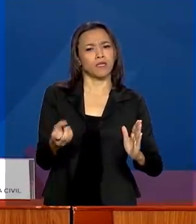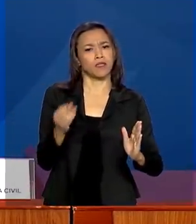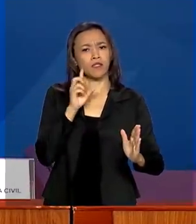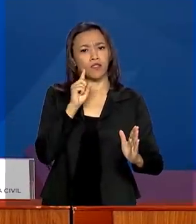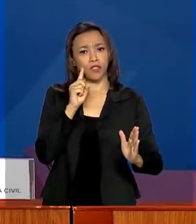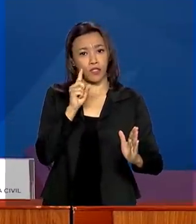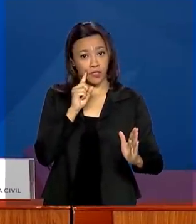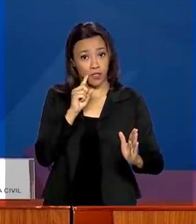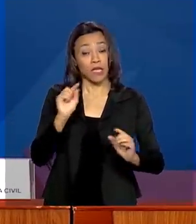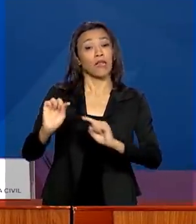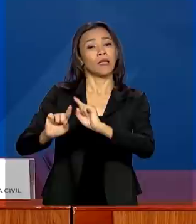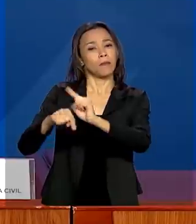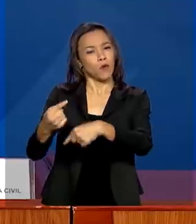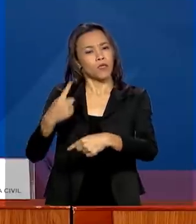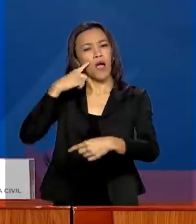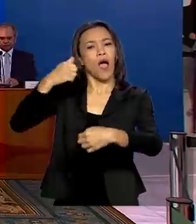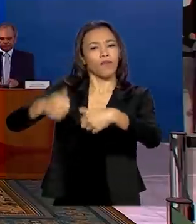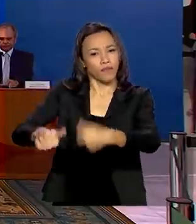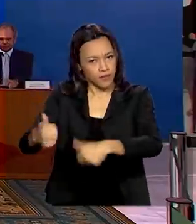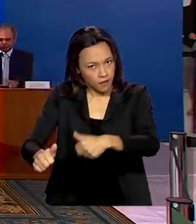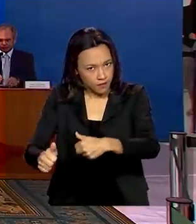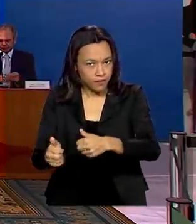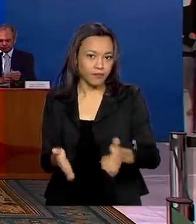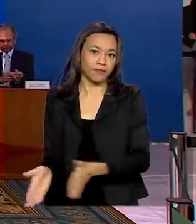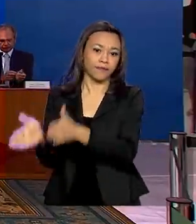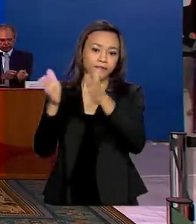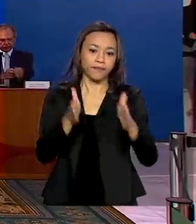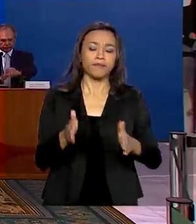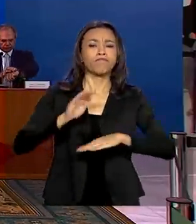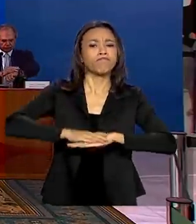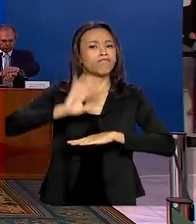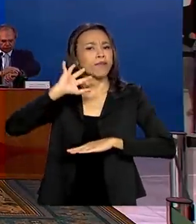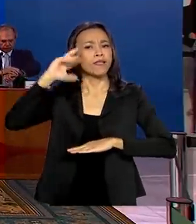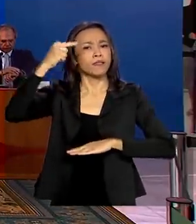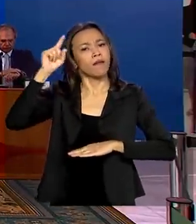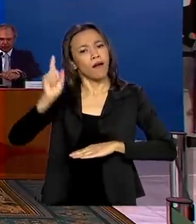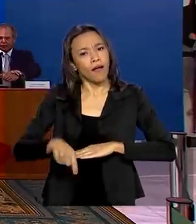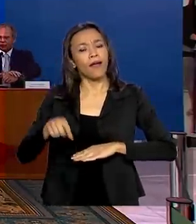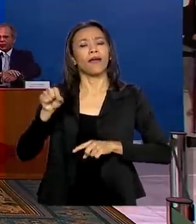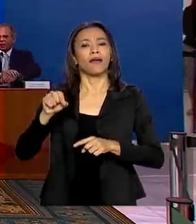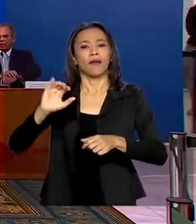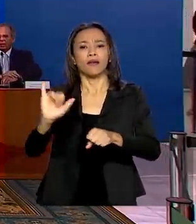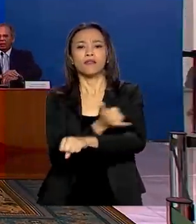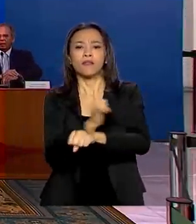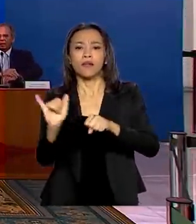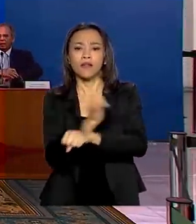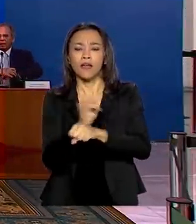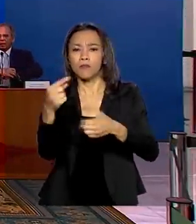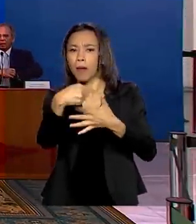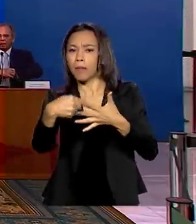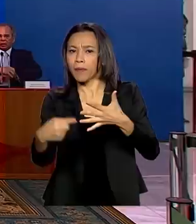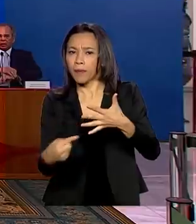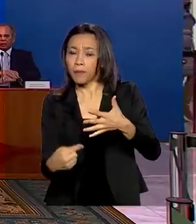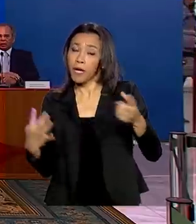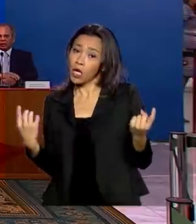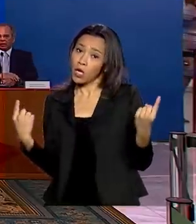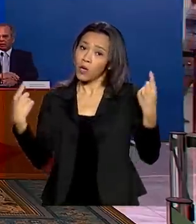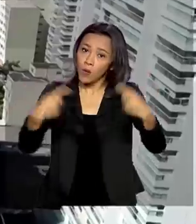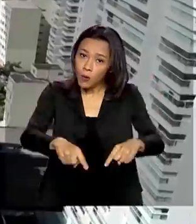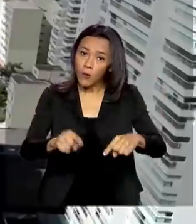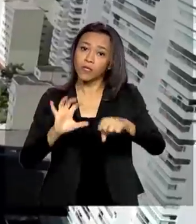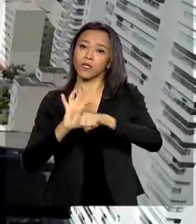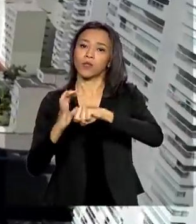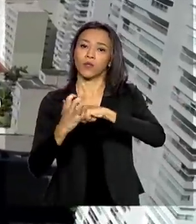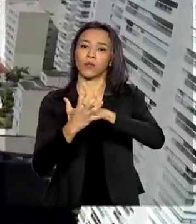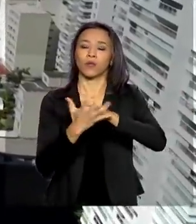dias, será reavaliado novamente. A decisão faz parte das medidas de enfrentamento à crise gerada pelo coronavírus.